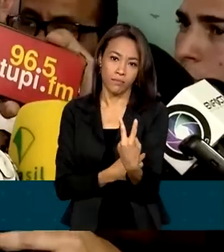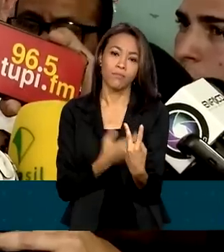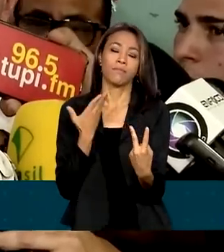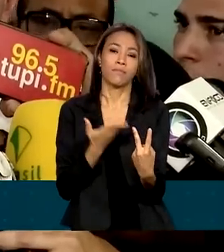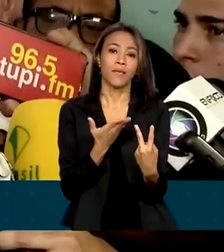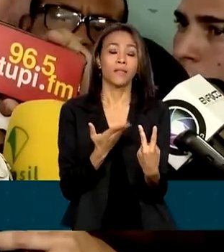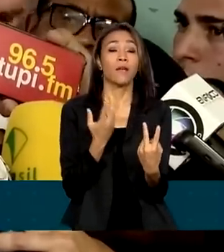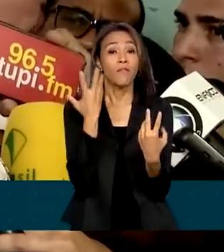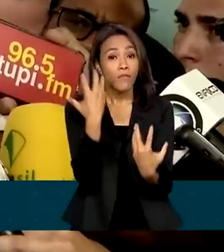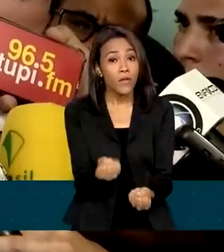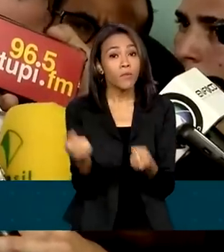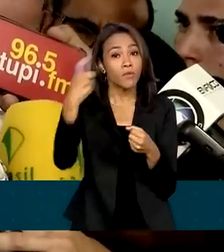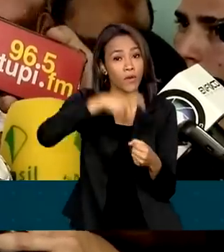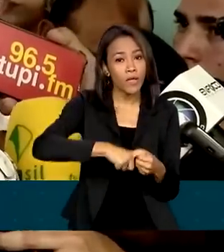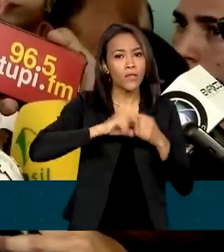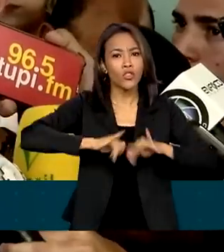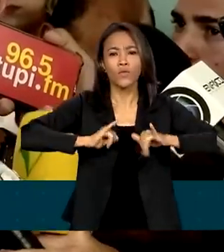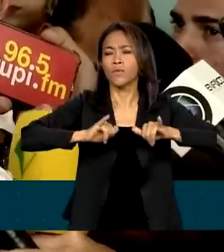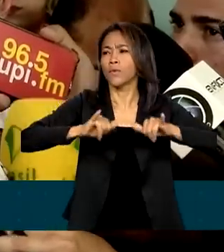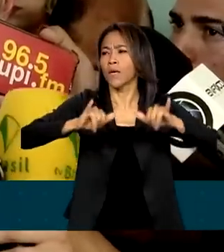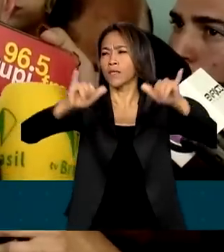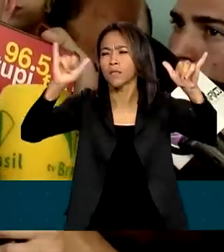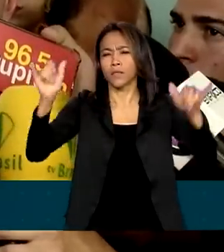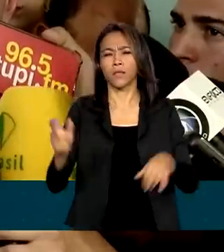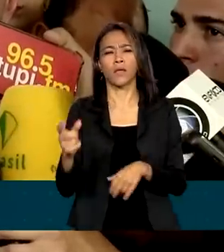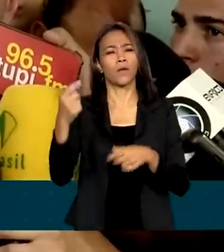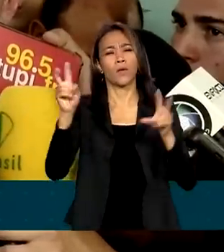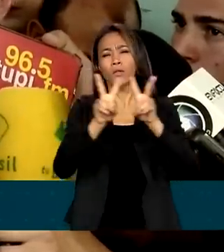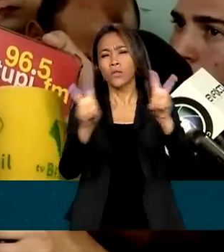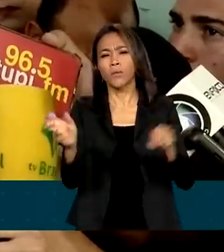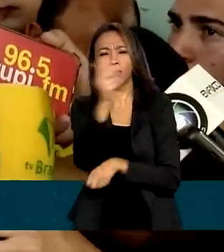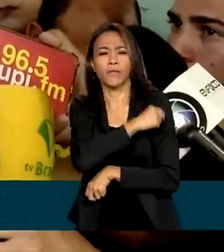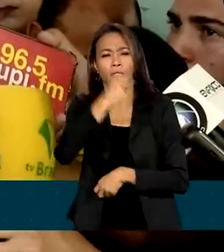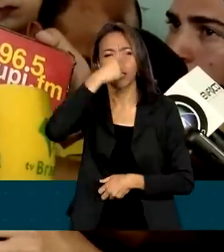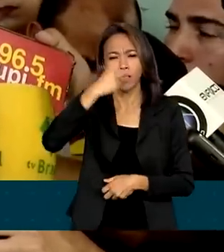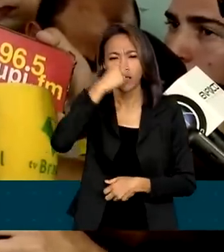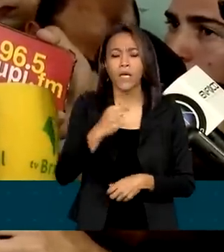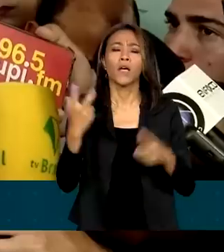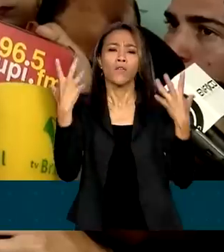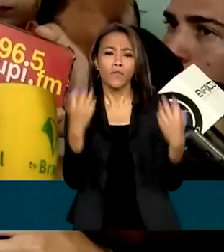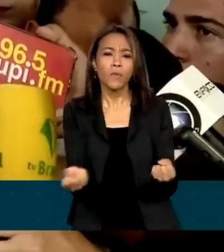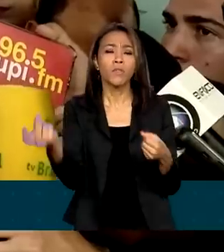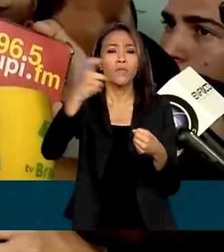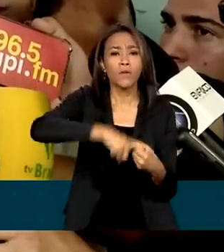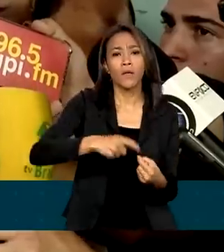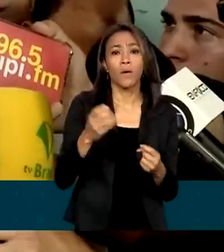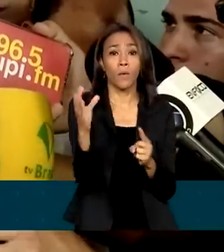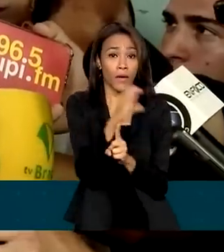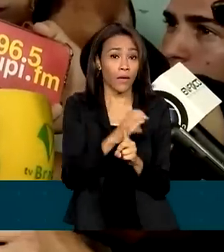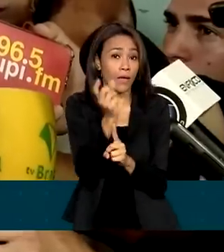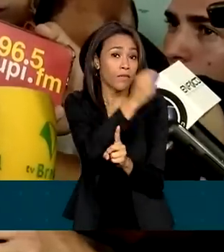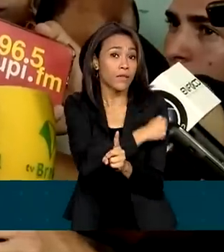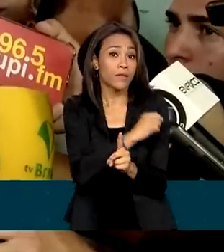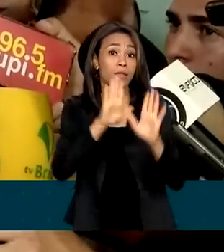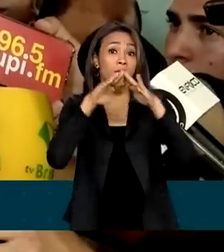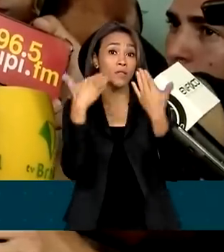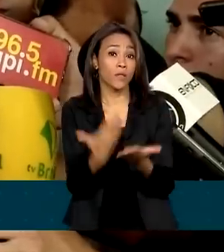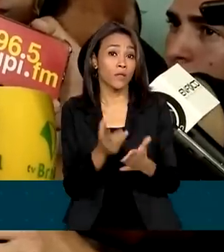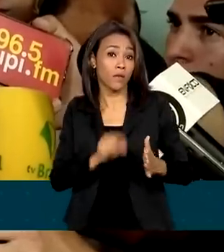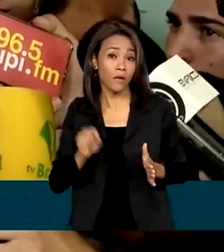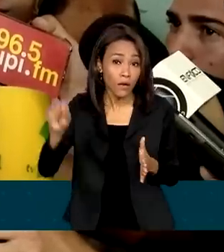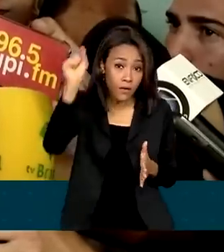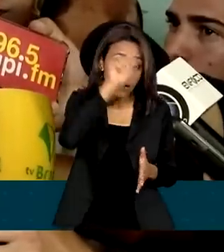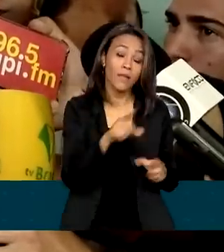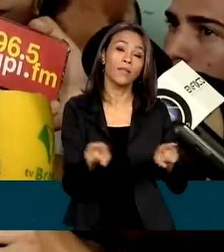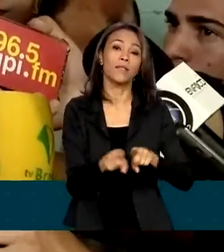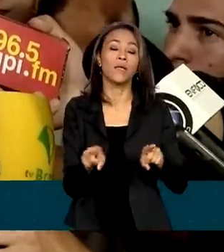vacina. Vamos retomar as campanhas da vacina da influenza, retomar o calendário vacinal nas escolas e também o programa de redução,